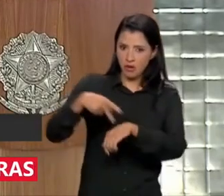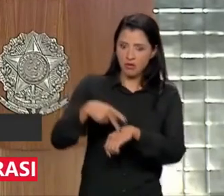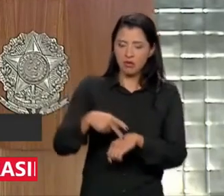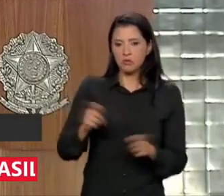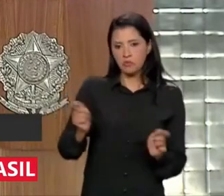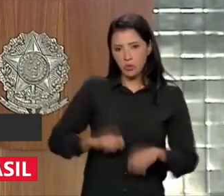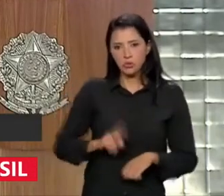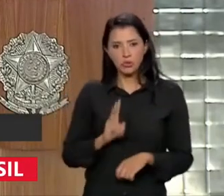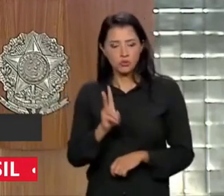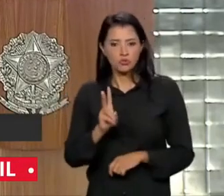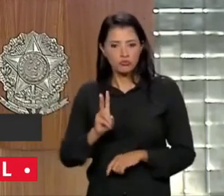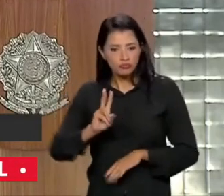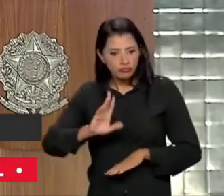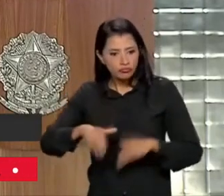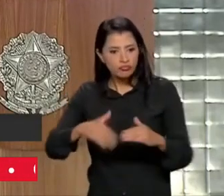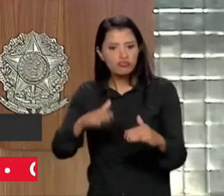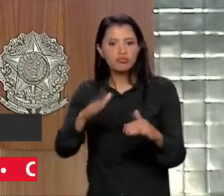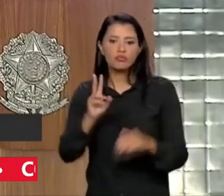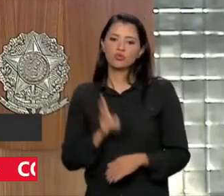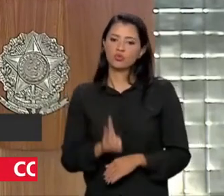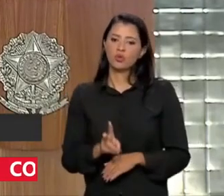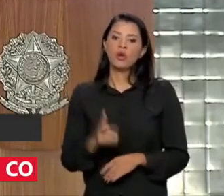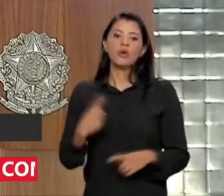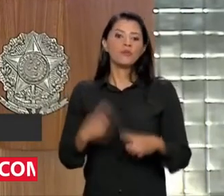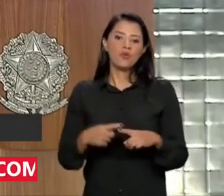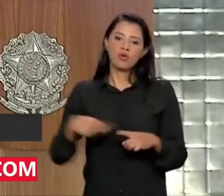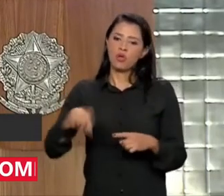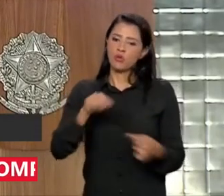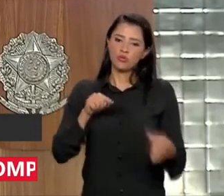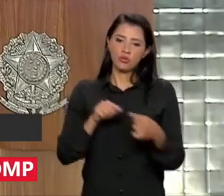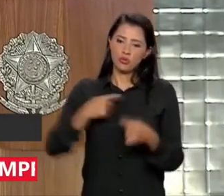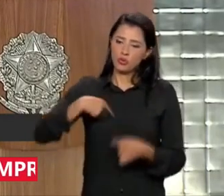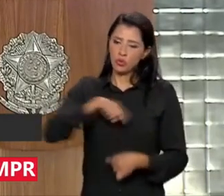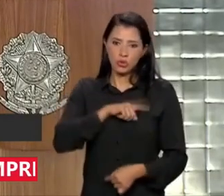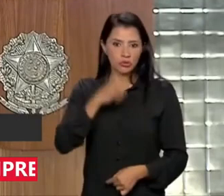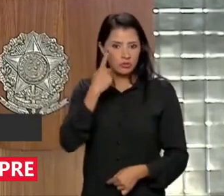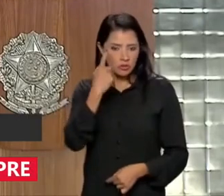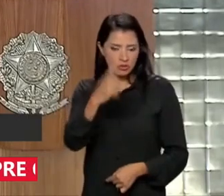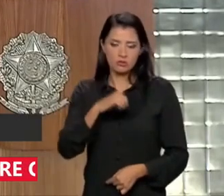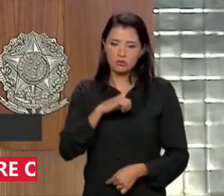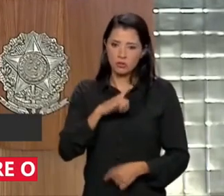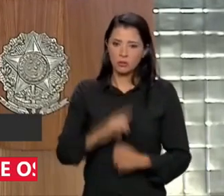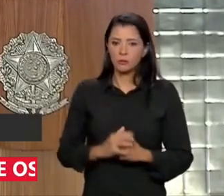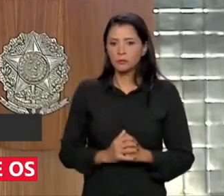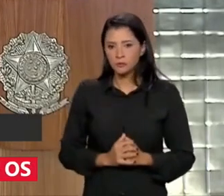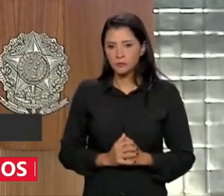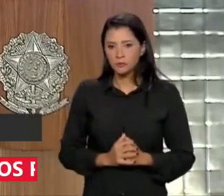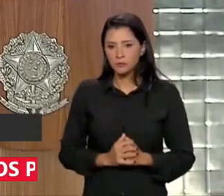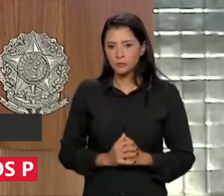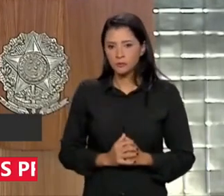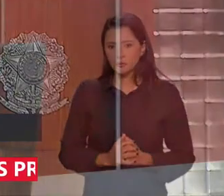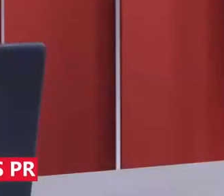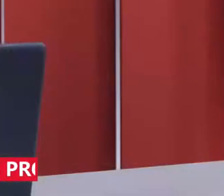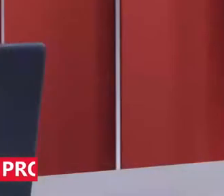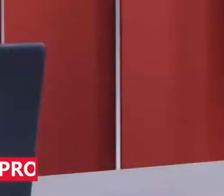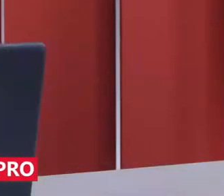possam continuar crescendo porque é isso que todo mundo tem interesse. Porque nisso estão interessados todos.